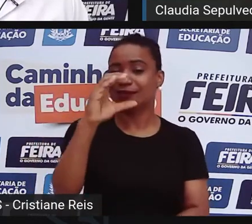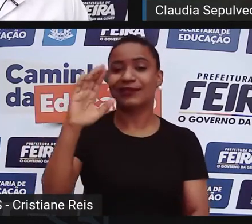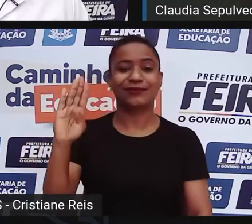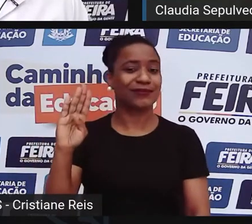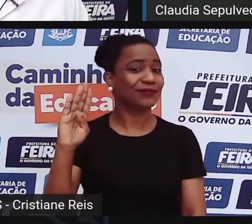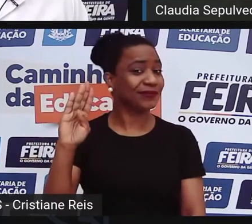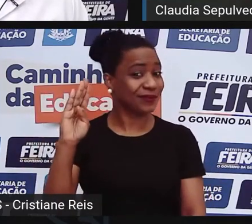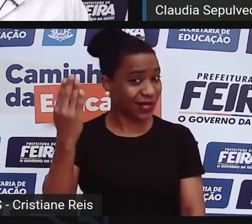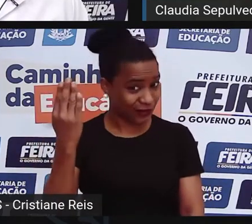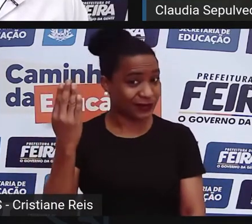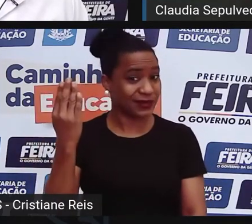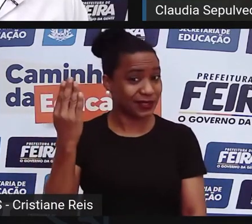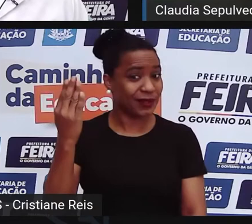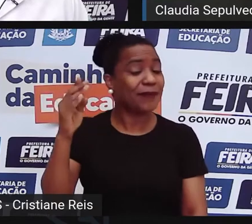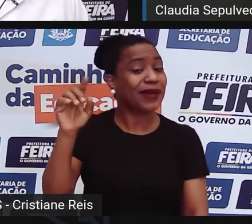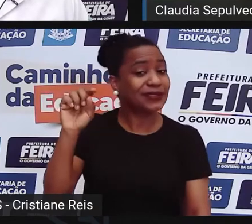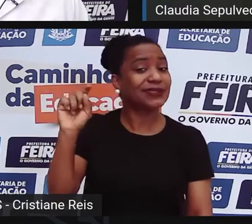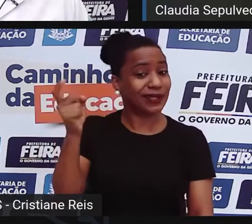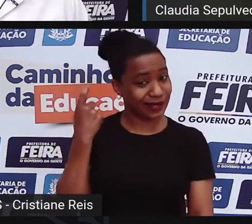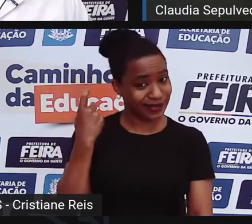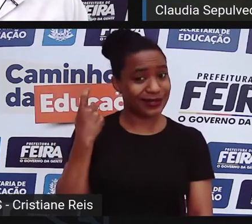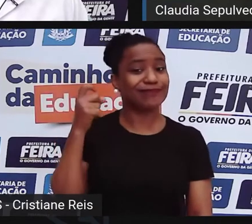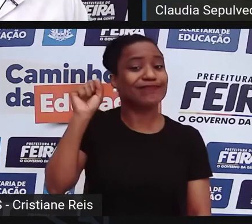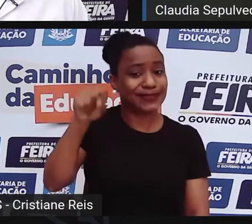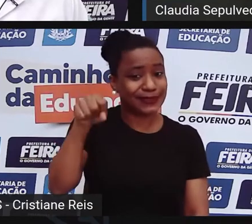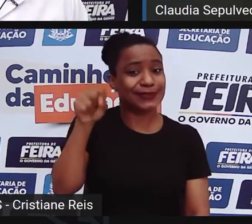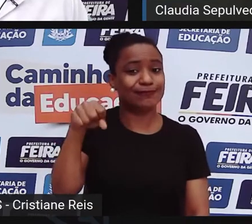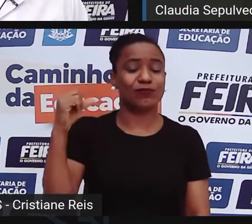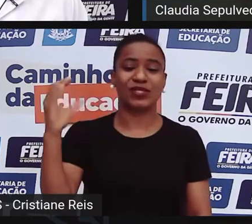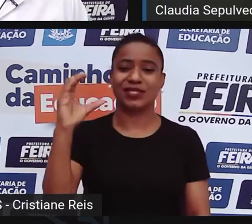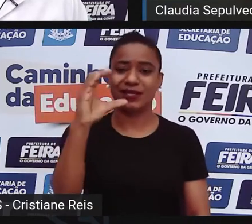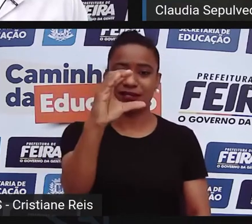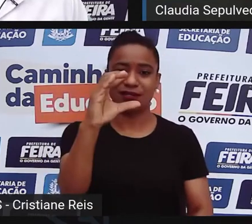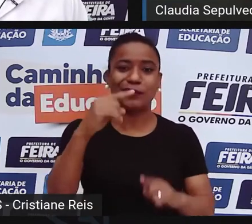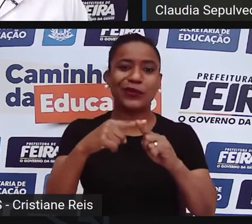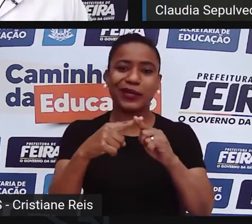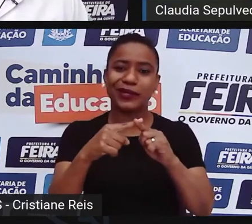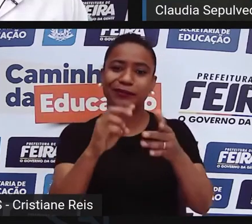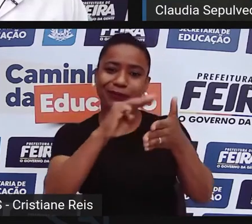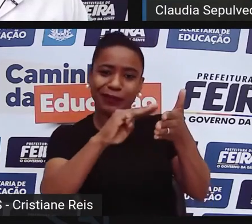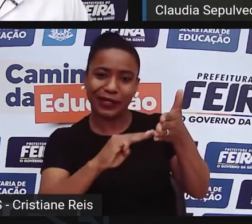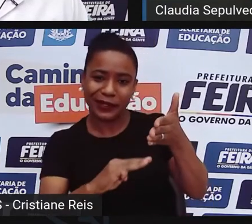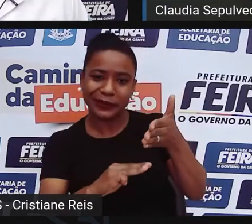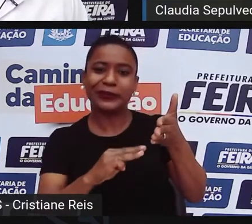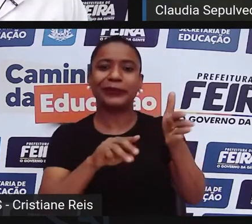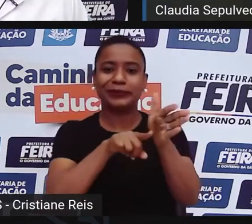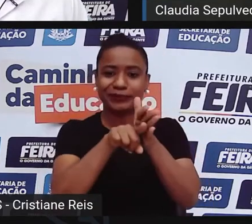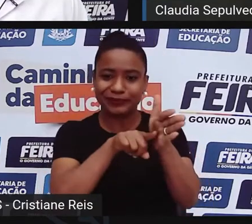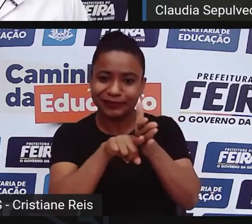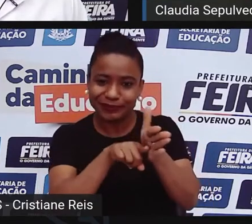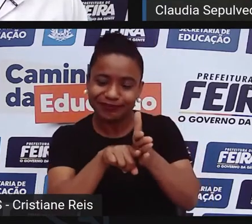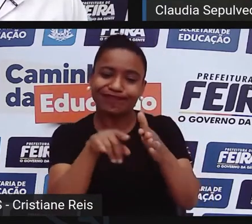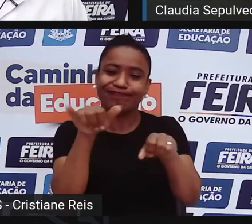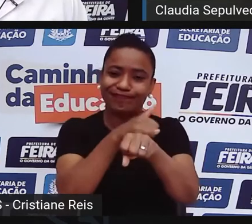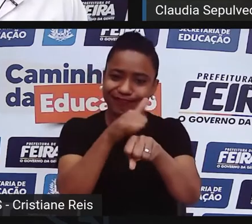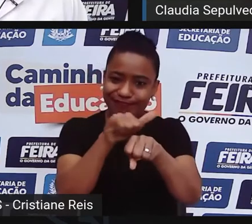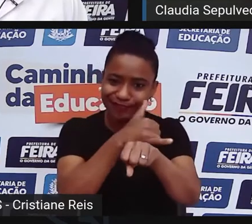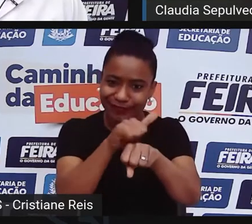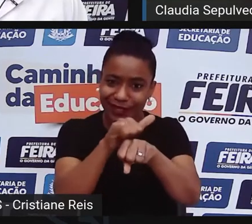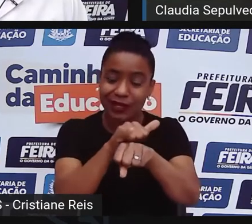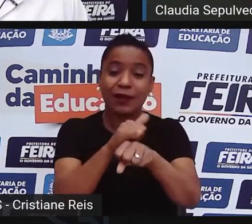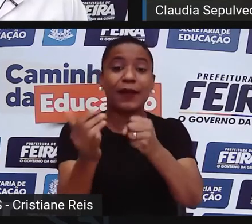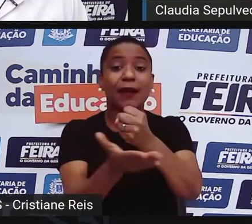ciência, e isso daria uma certa objetividade àquela perspectiva de Linneu, então você tinha